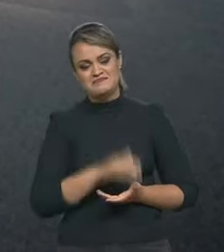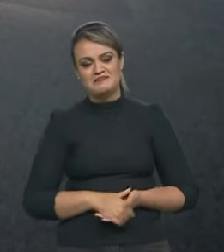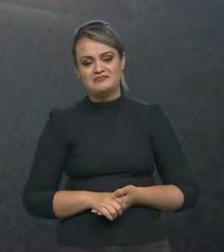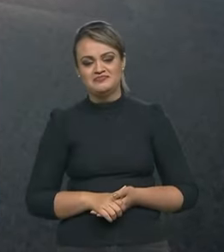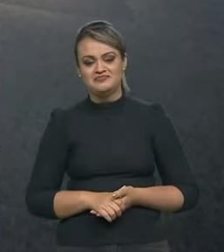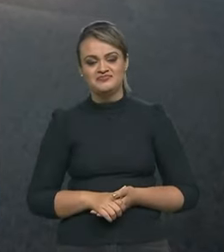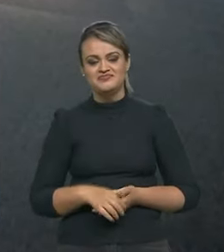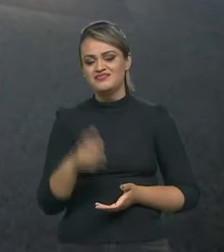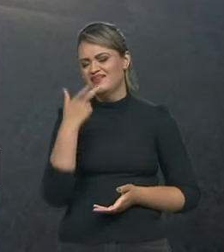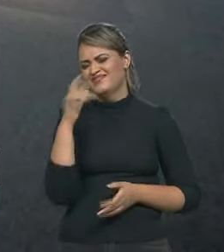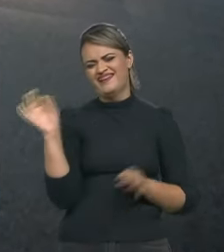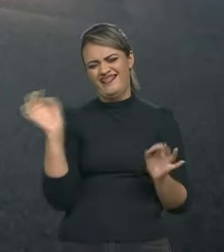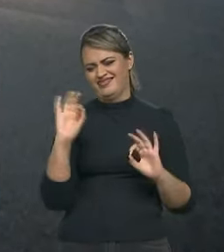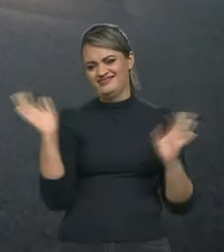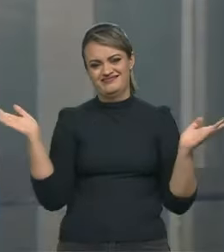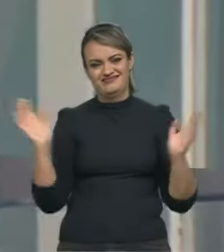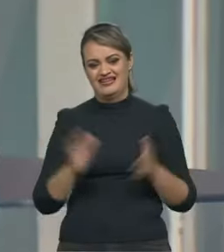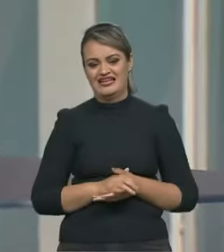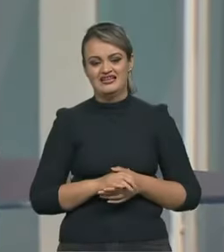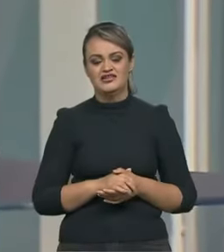eu não tenho o que falar eu